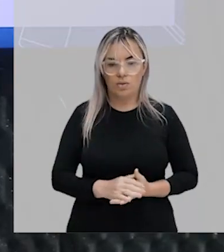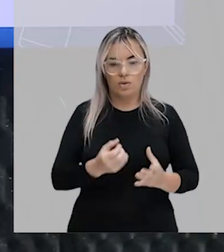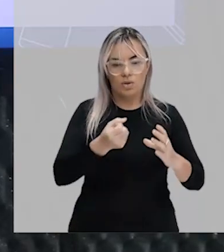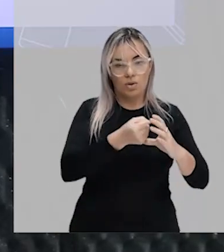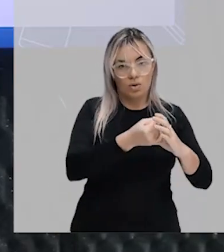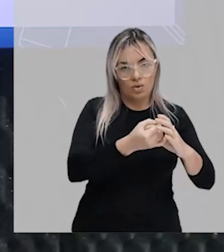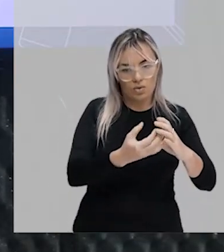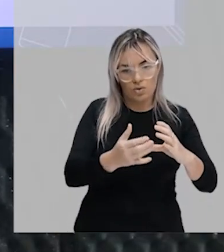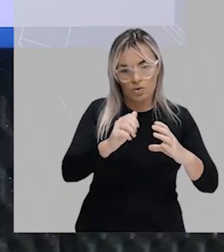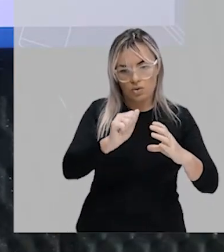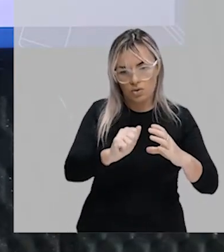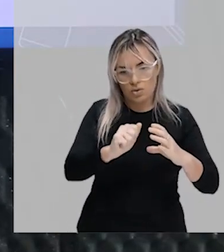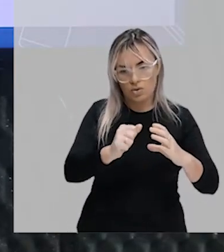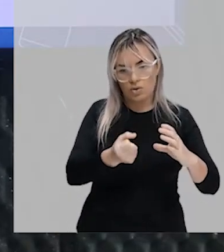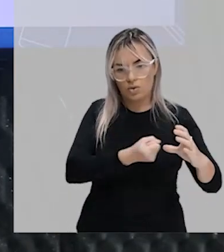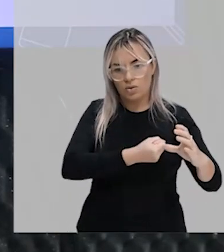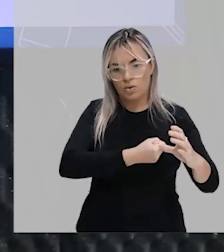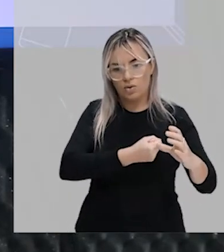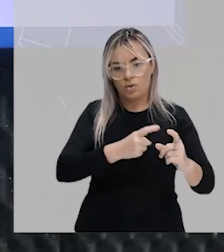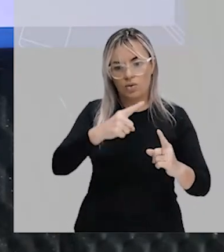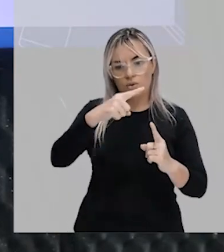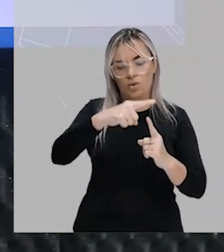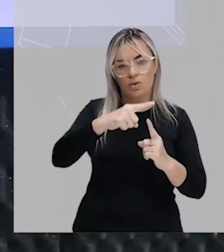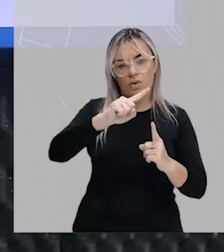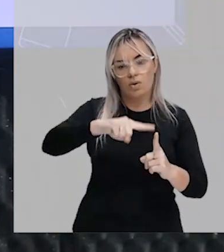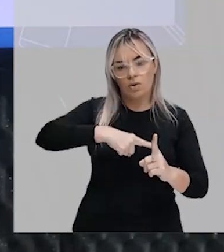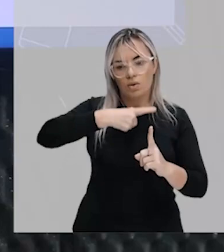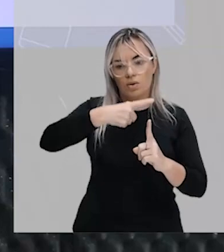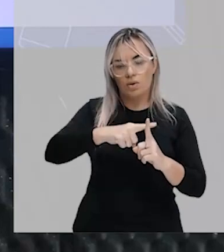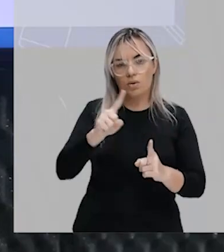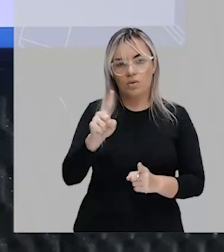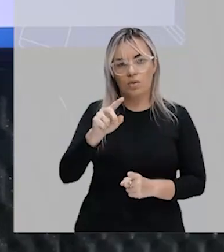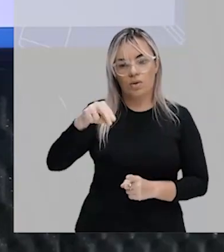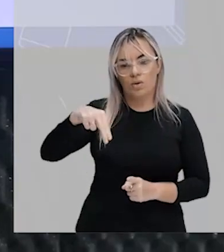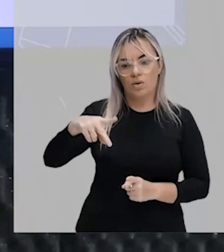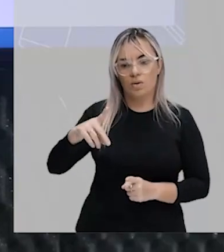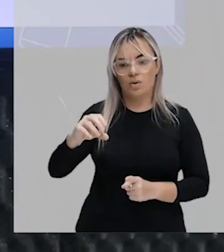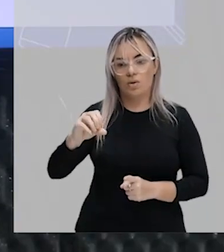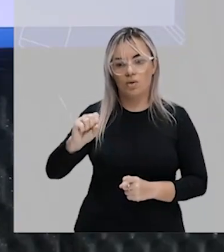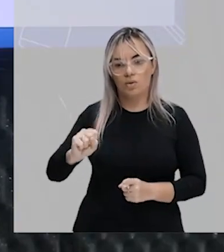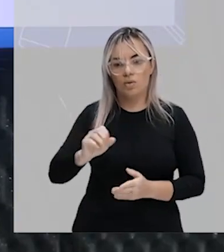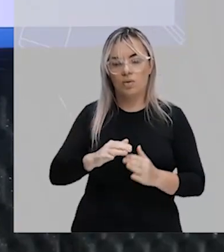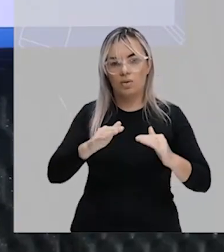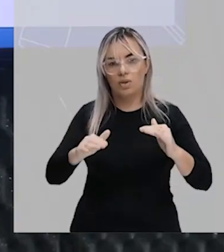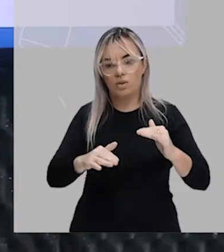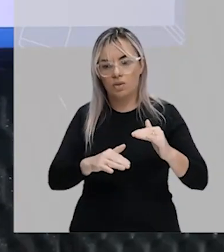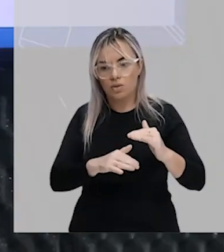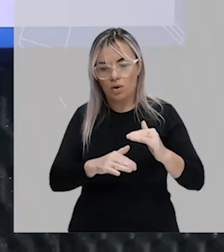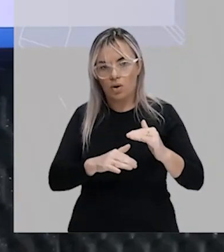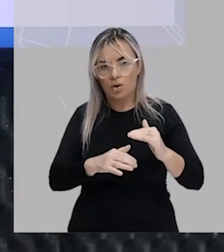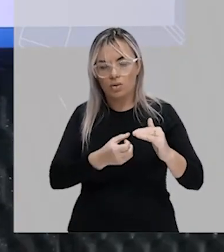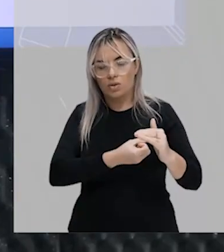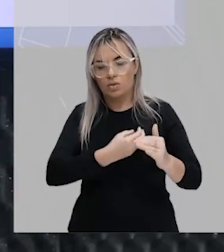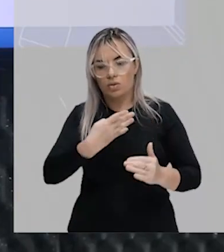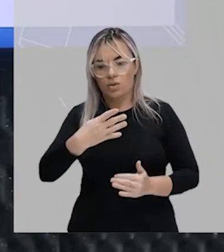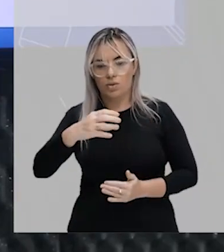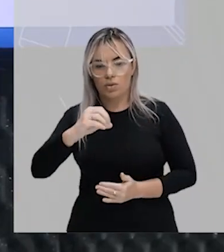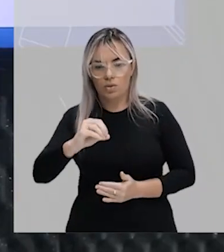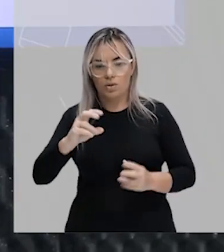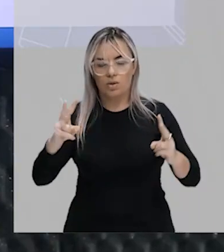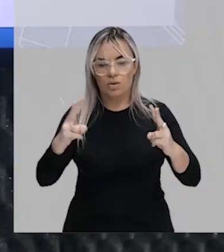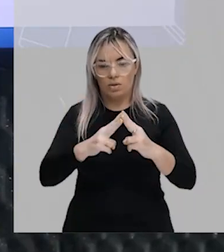Número inteiro, positivo, não nulo, menor que 40 e pares. Então, vamos colocar